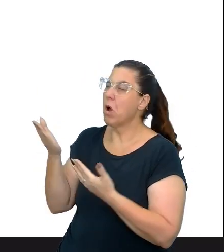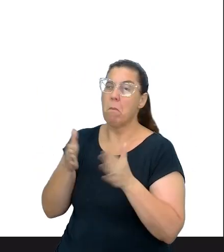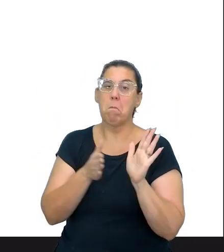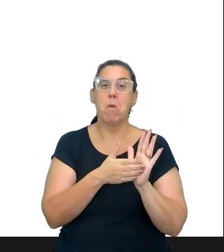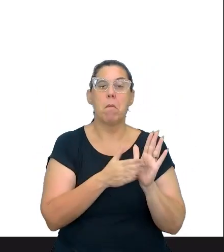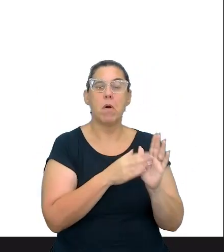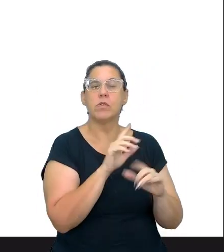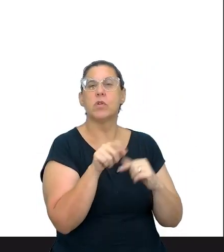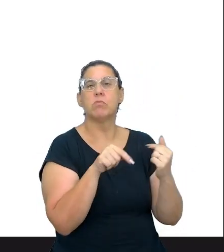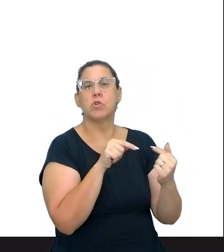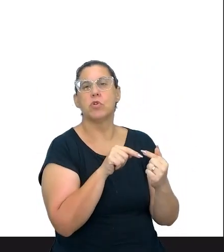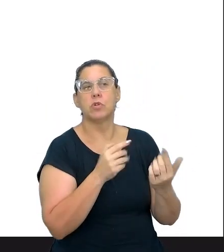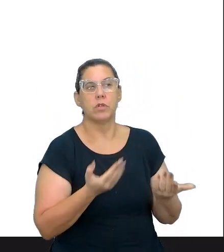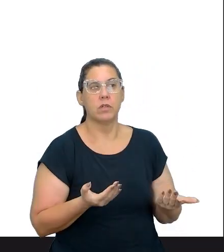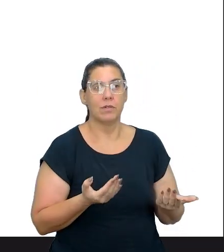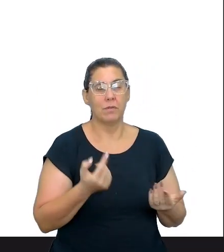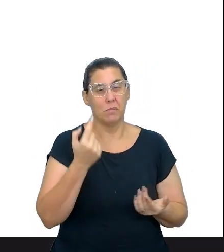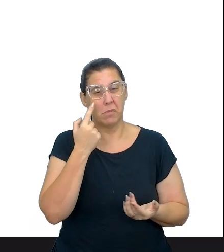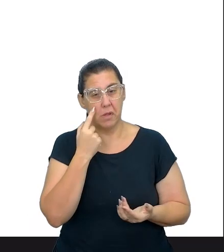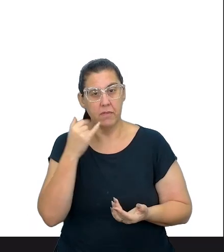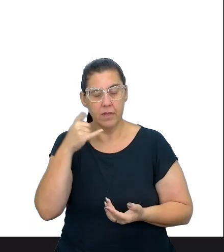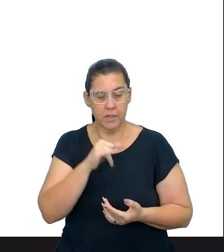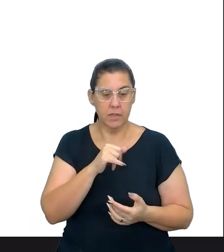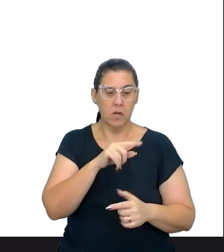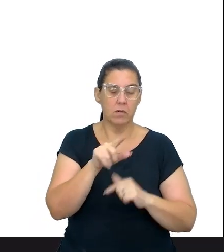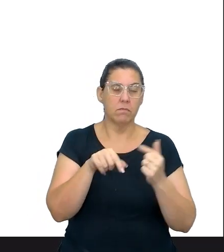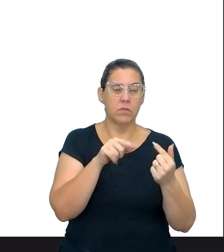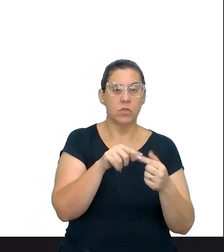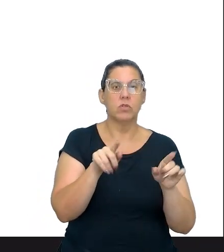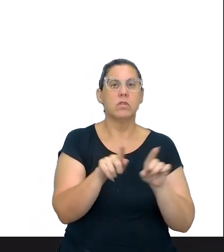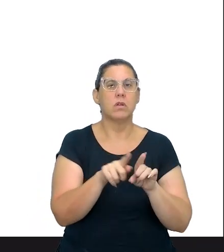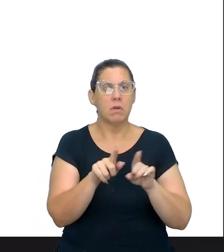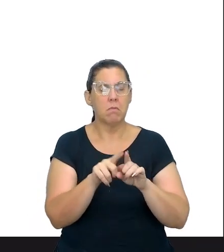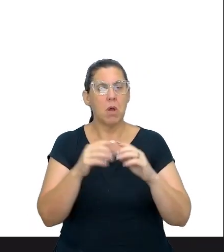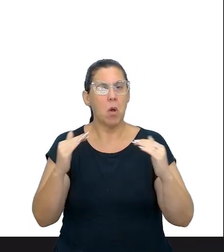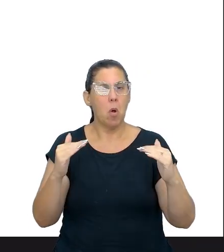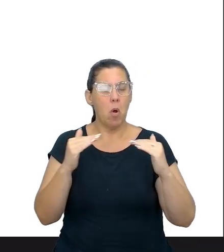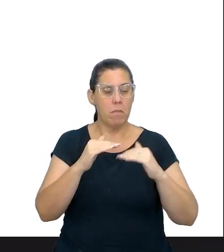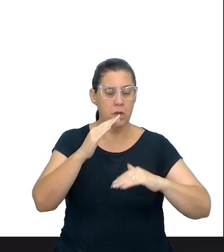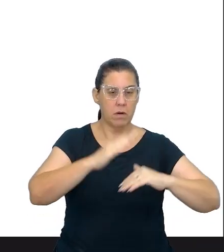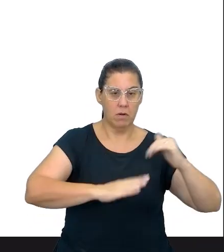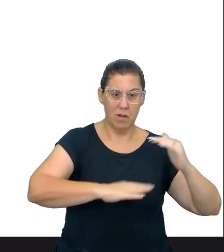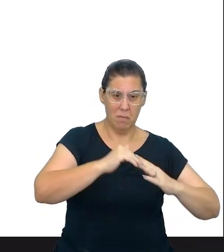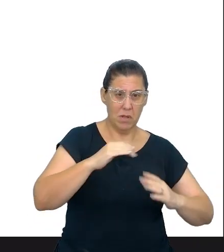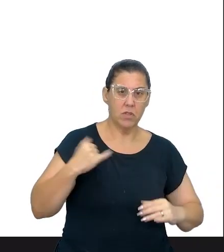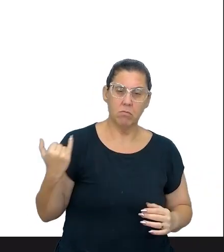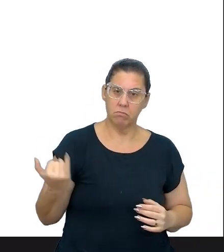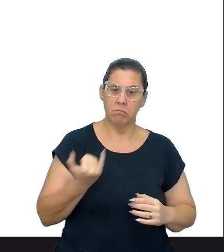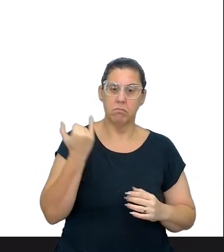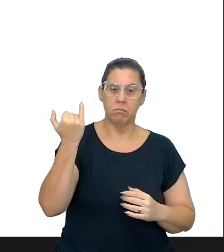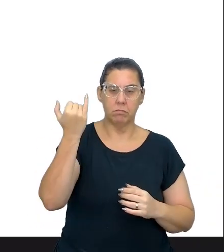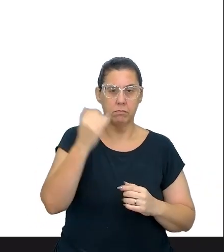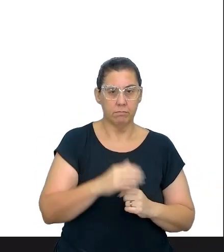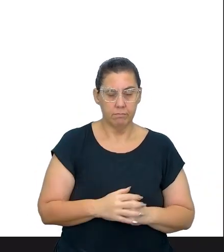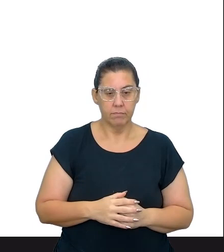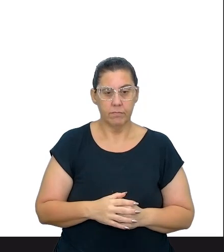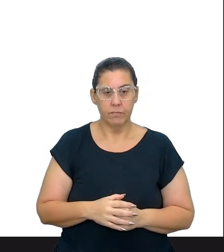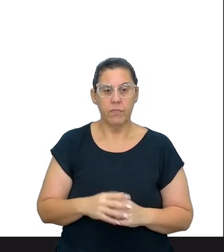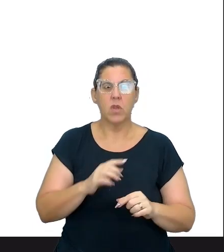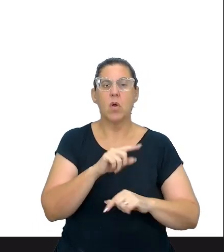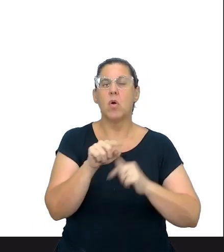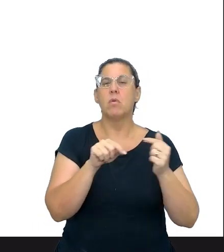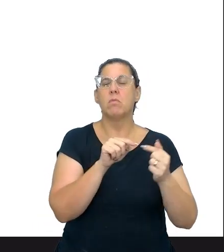objetivo das aulas, para ver se esse objetivo também articula com a habilidade essencial. Então, vamos lá. Os